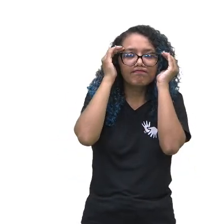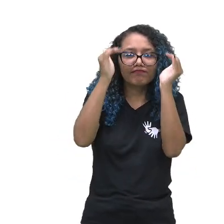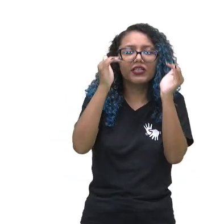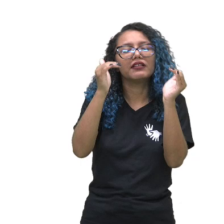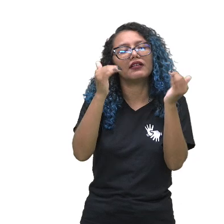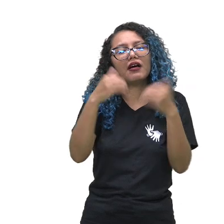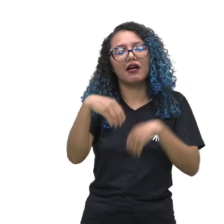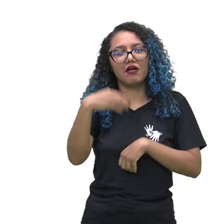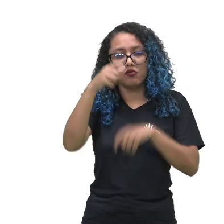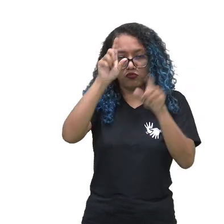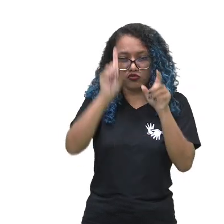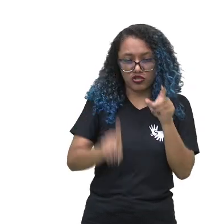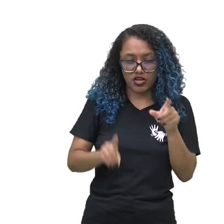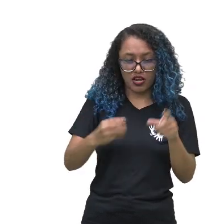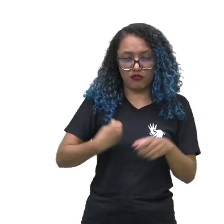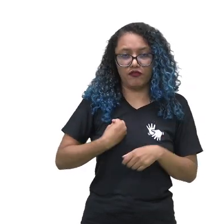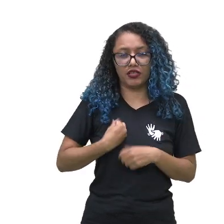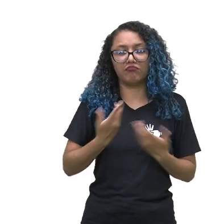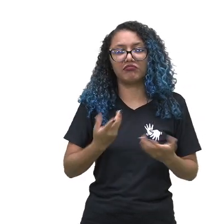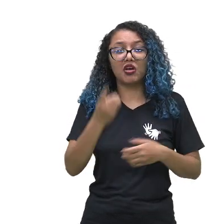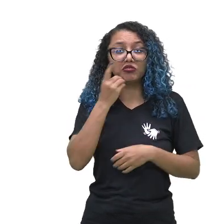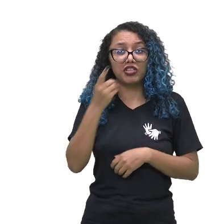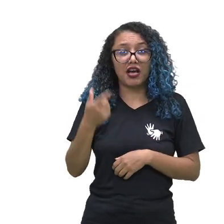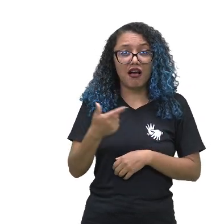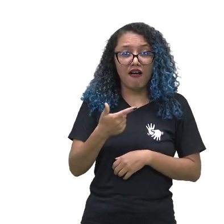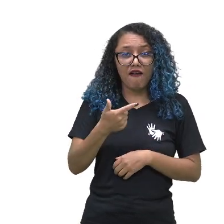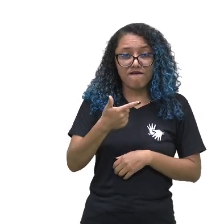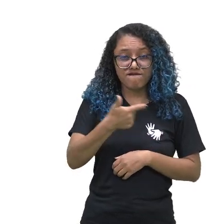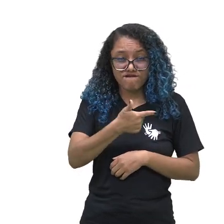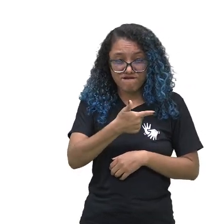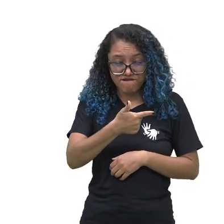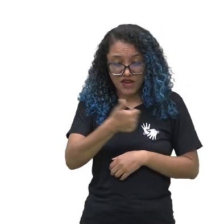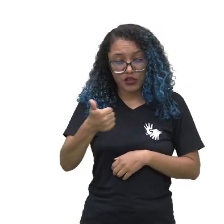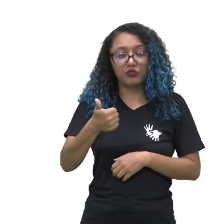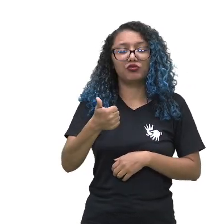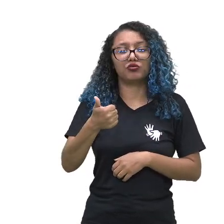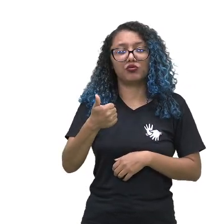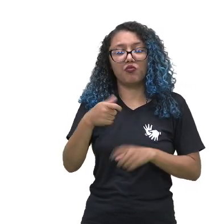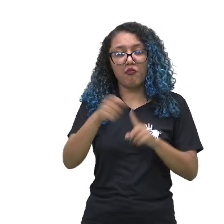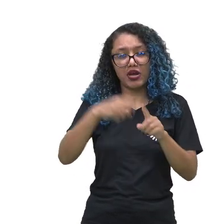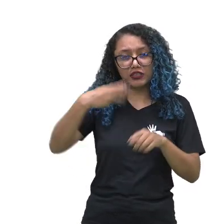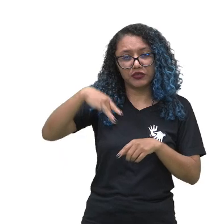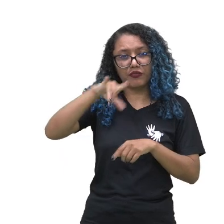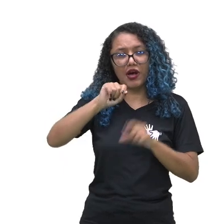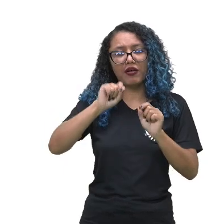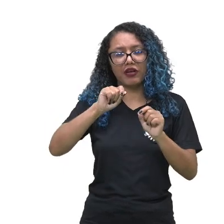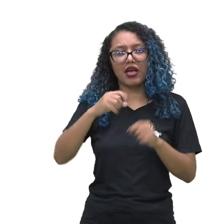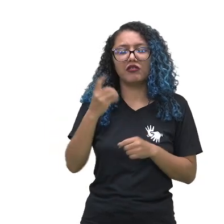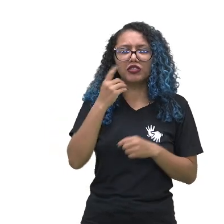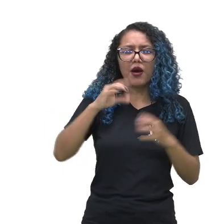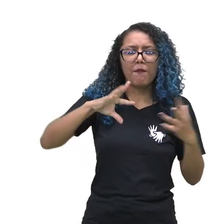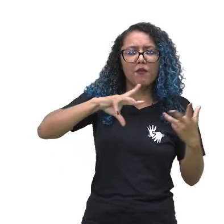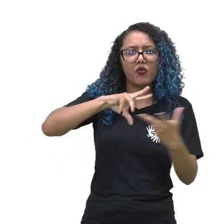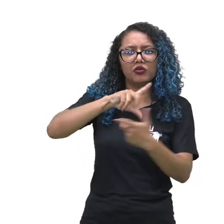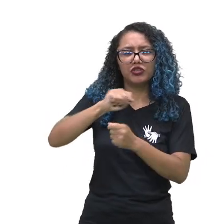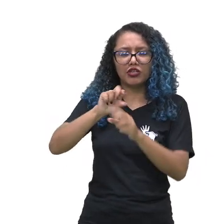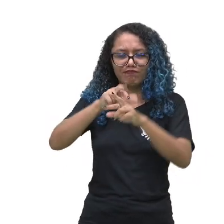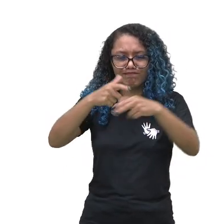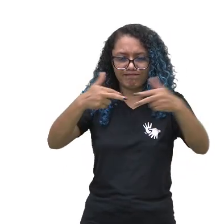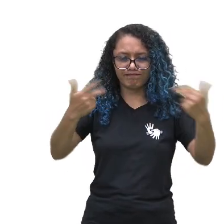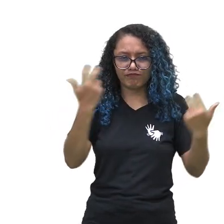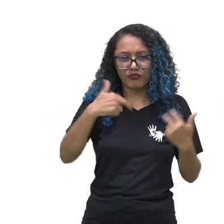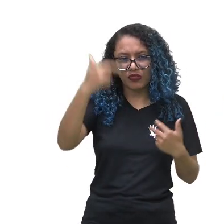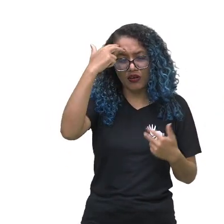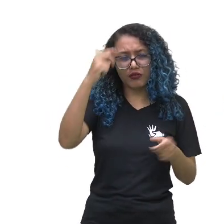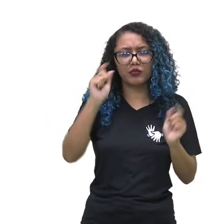direitos humanos. No dia 21 de maio, hoje, é o Dia Mundial da Diversidade Cultural para o